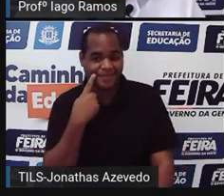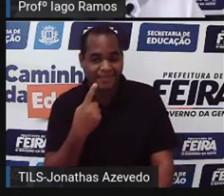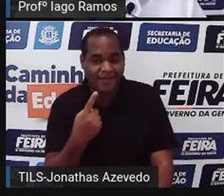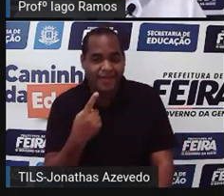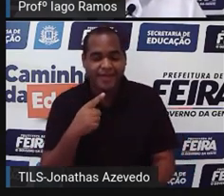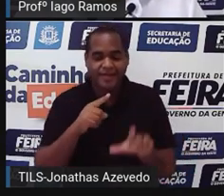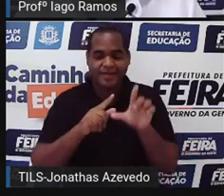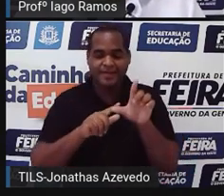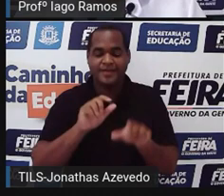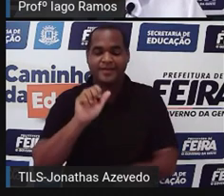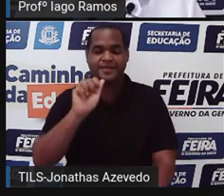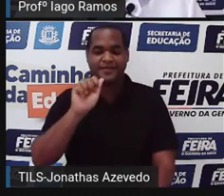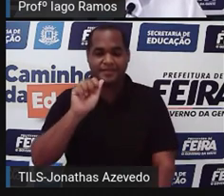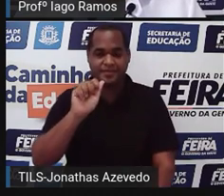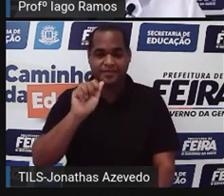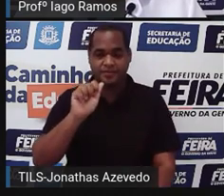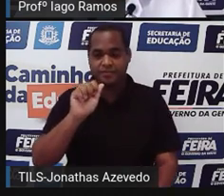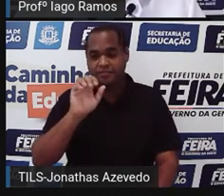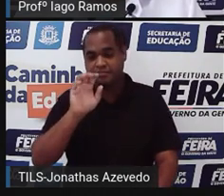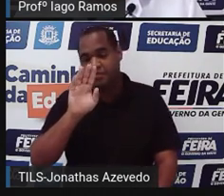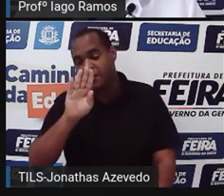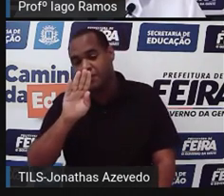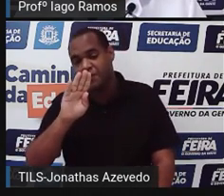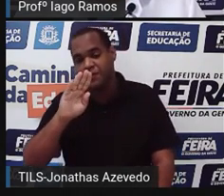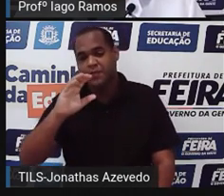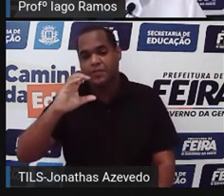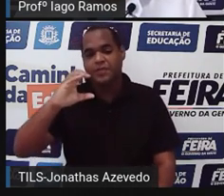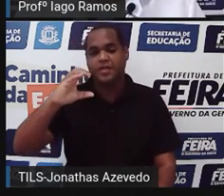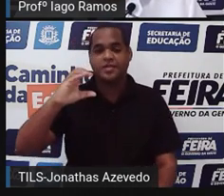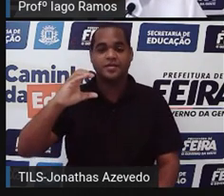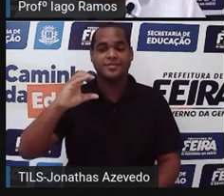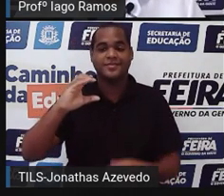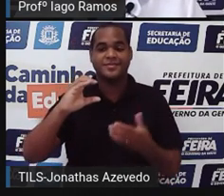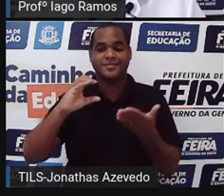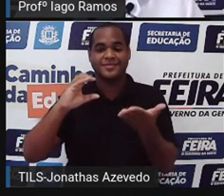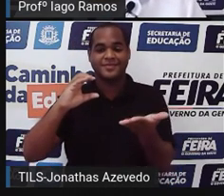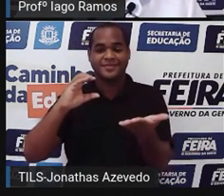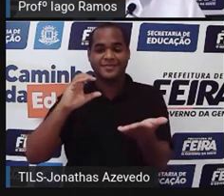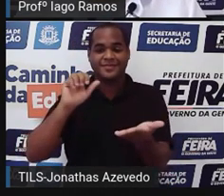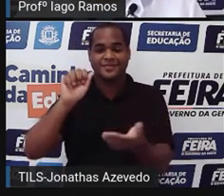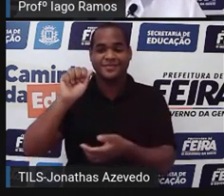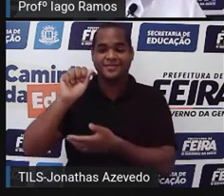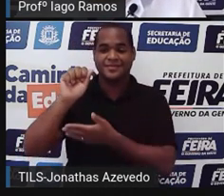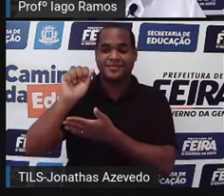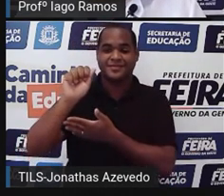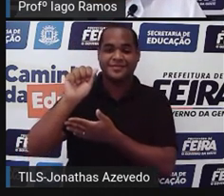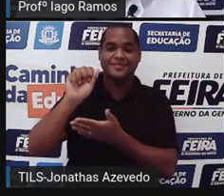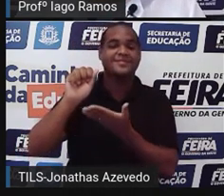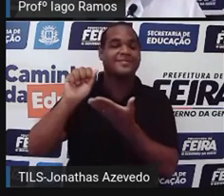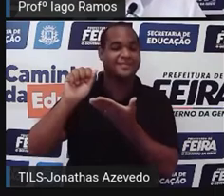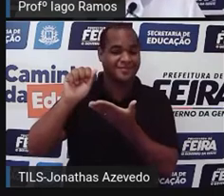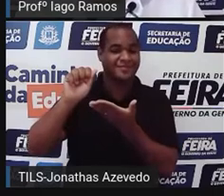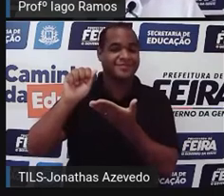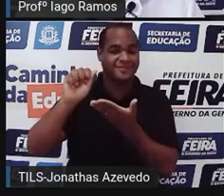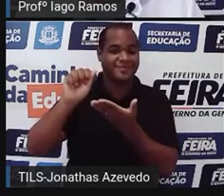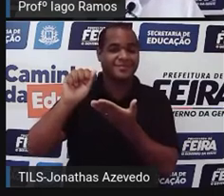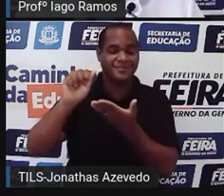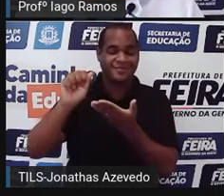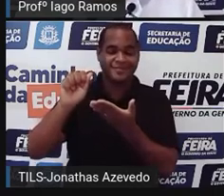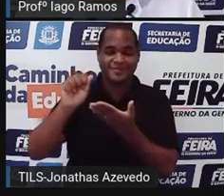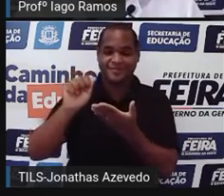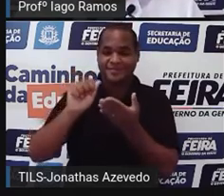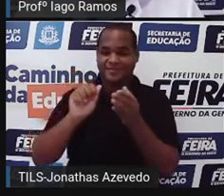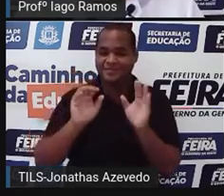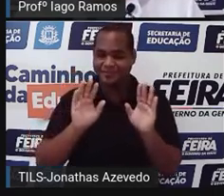Letra A, letra B ou letra C é o que está na letra A, ou